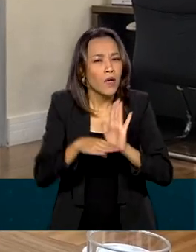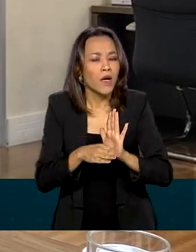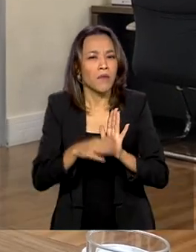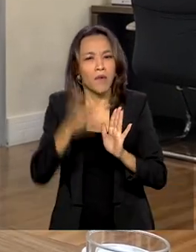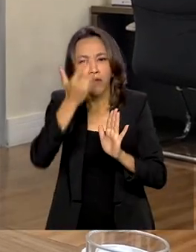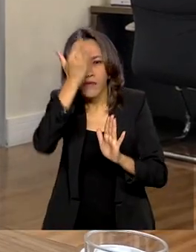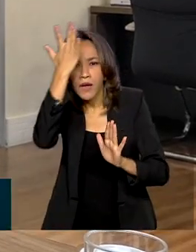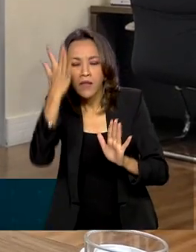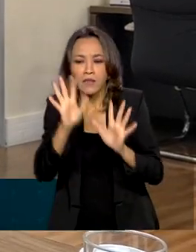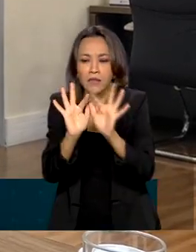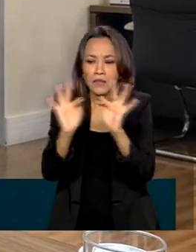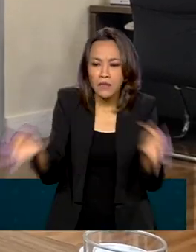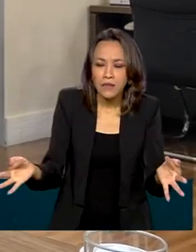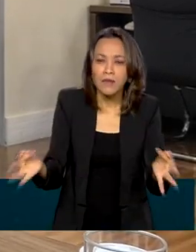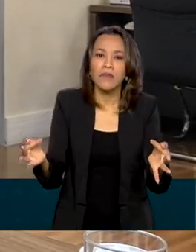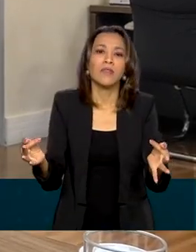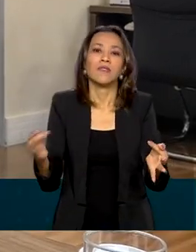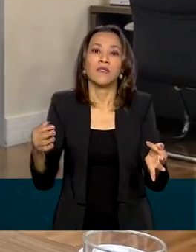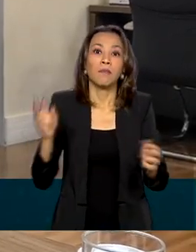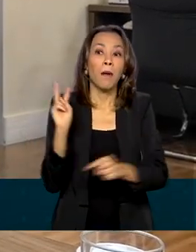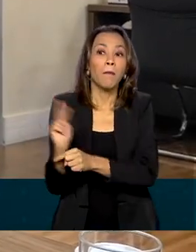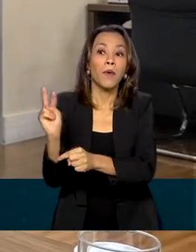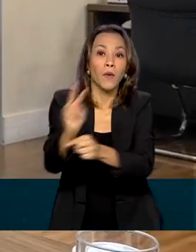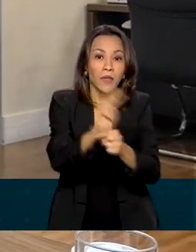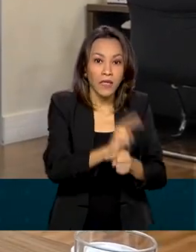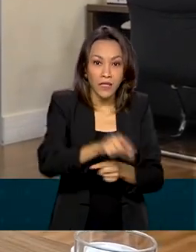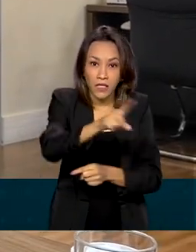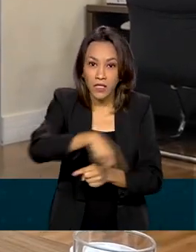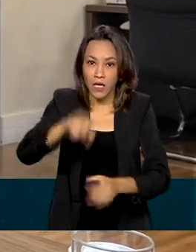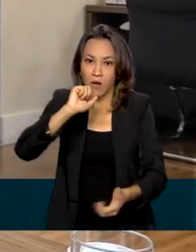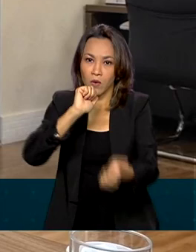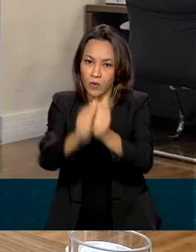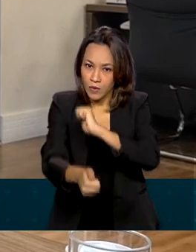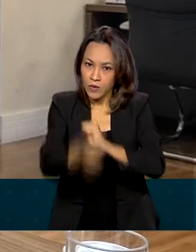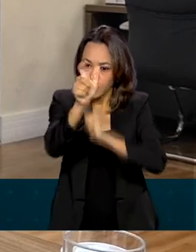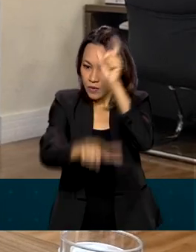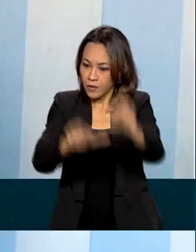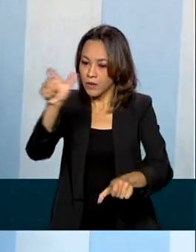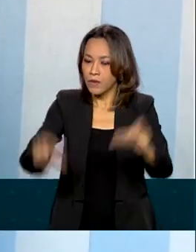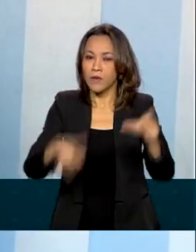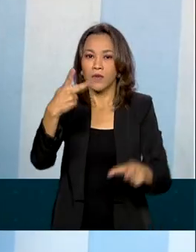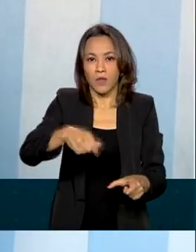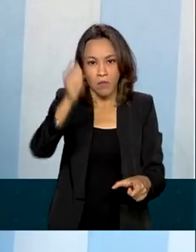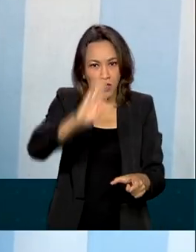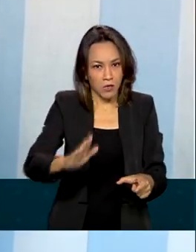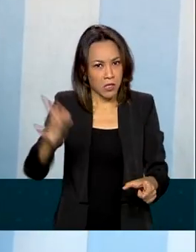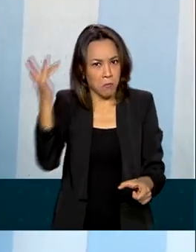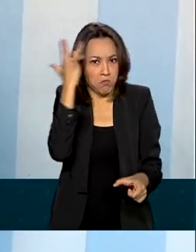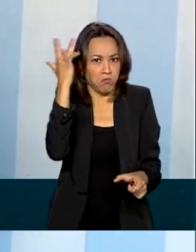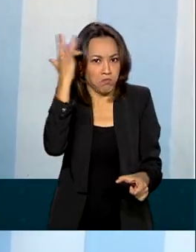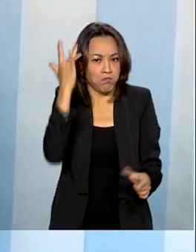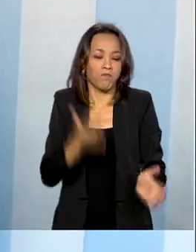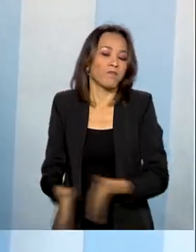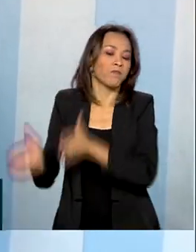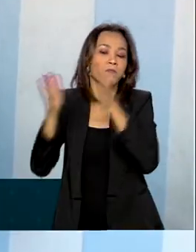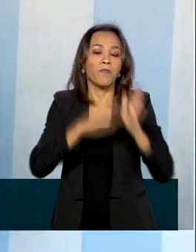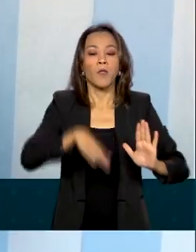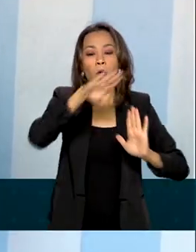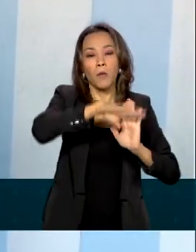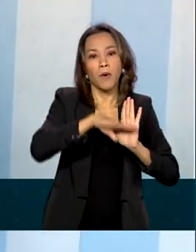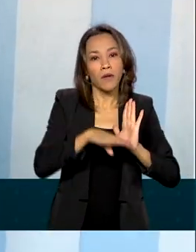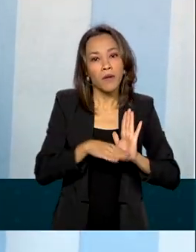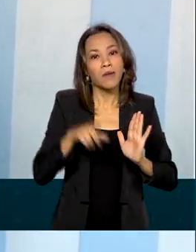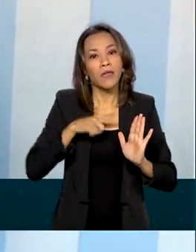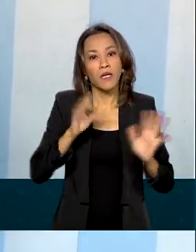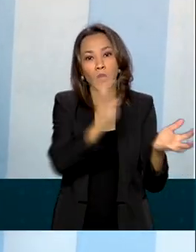para dar tranquilidade e proteção para os atletas brasileiros de alto rendimento. O programa concede benefício em